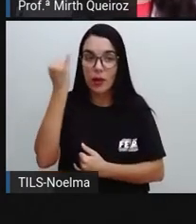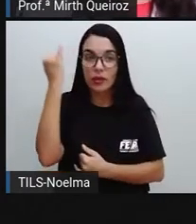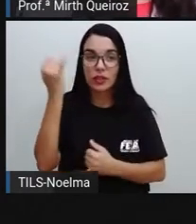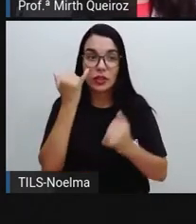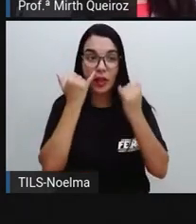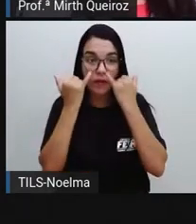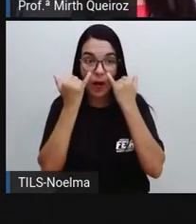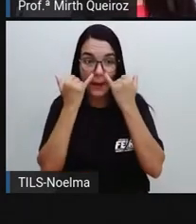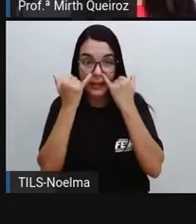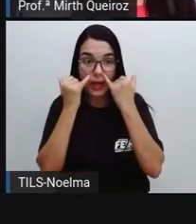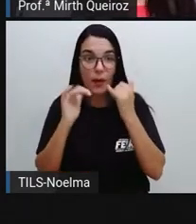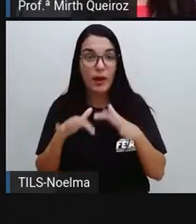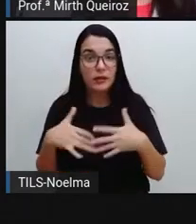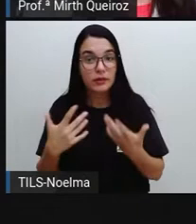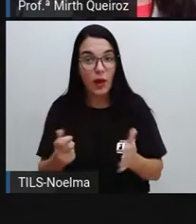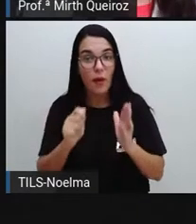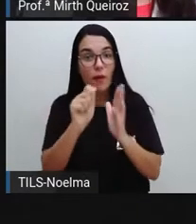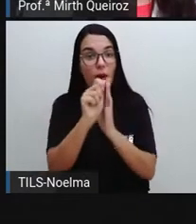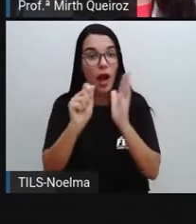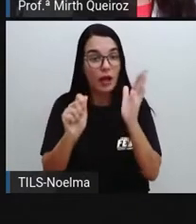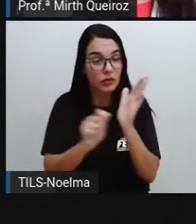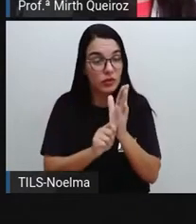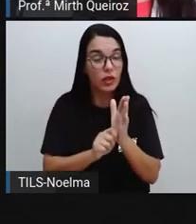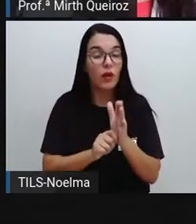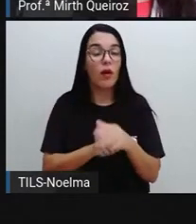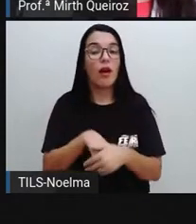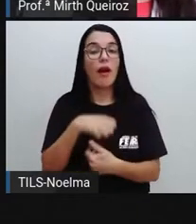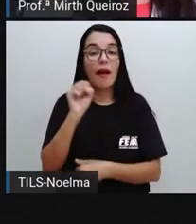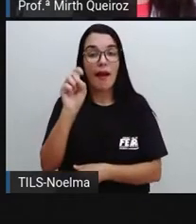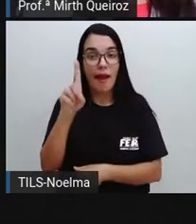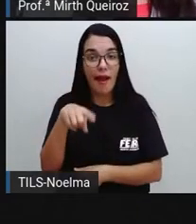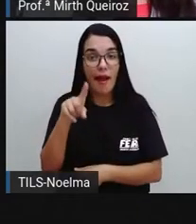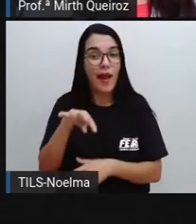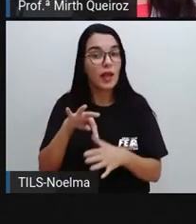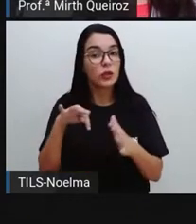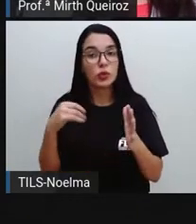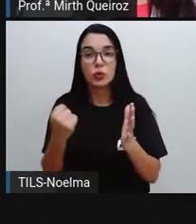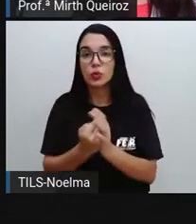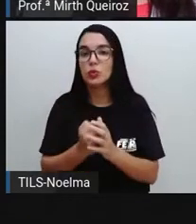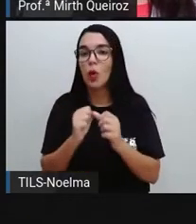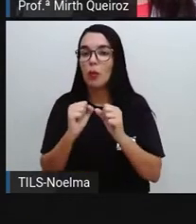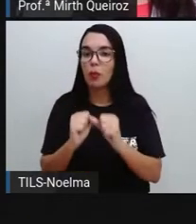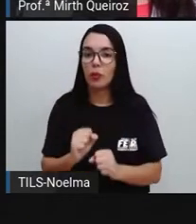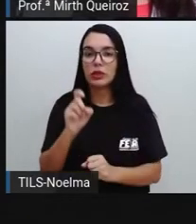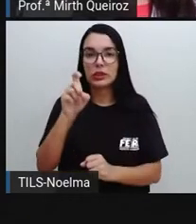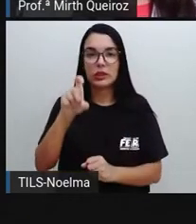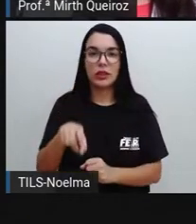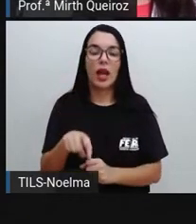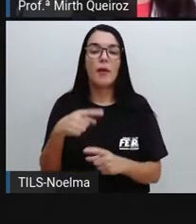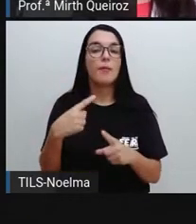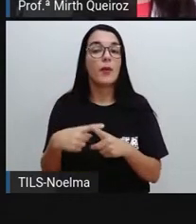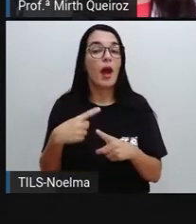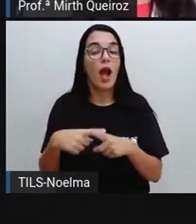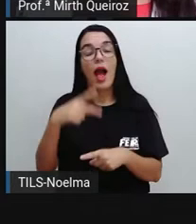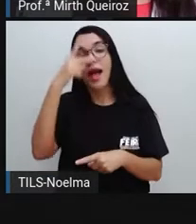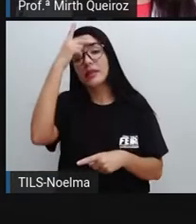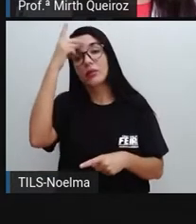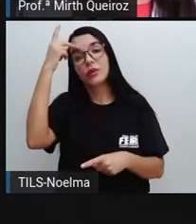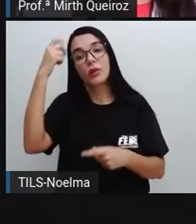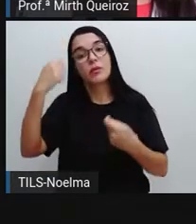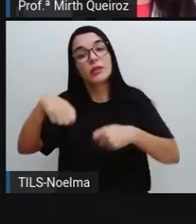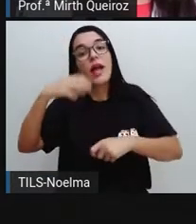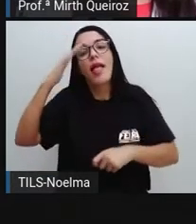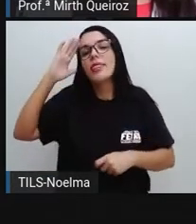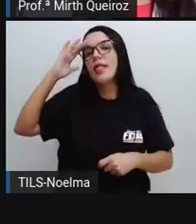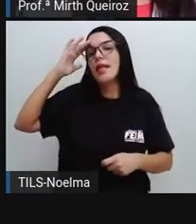Em um artigo de divulgação científica, então, tudo será possível, porque as pessoas entendem